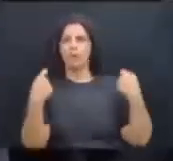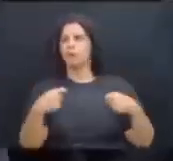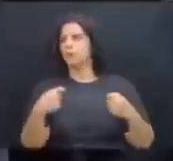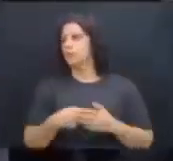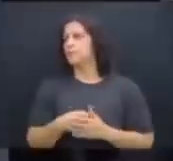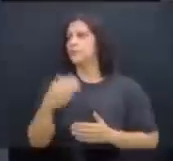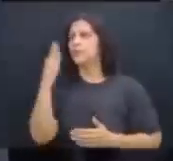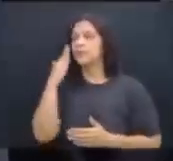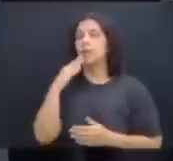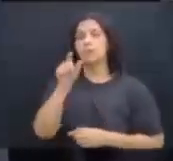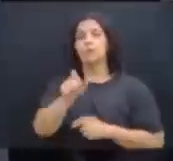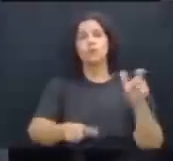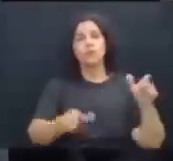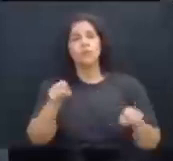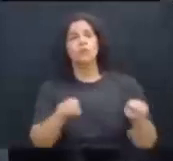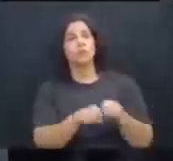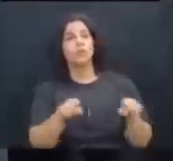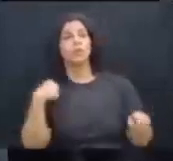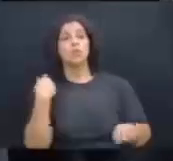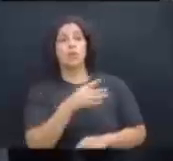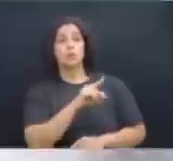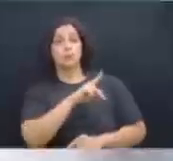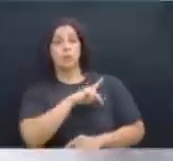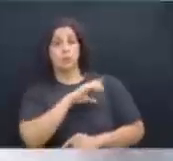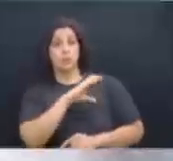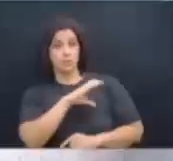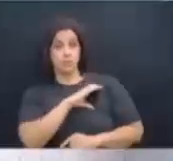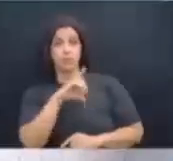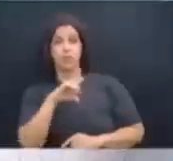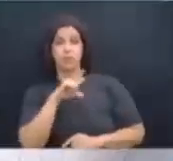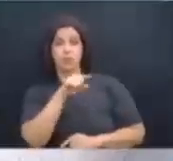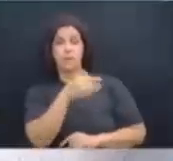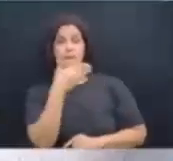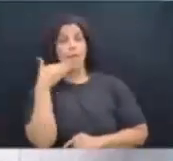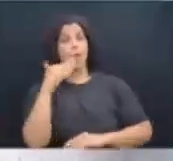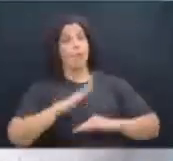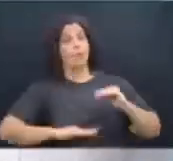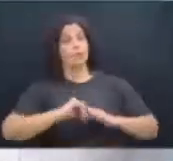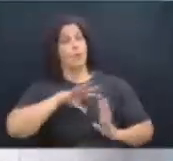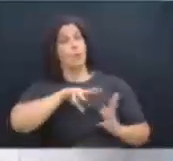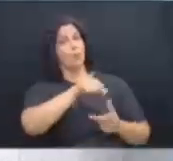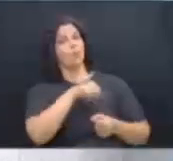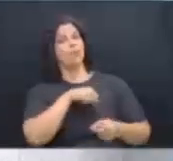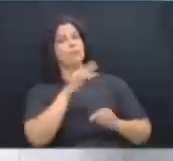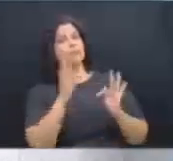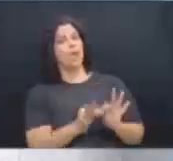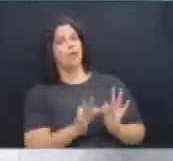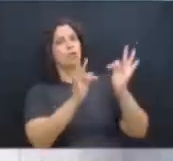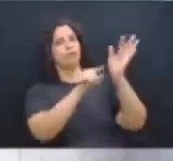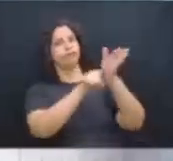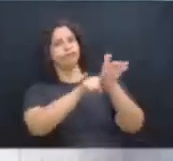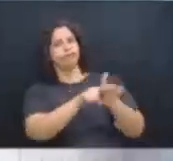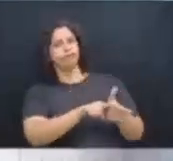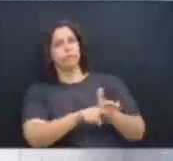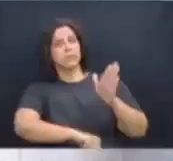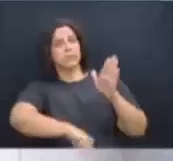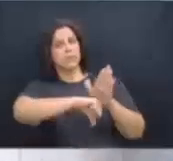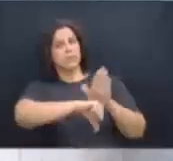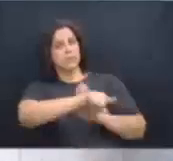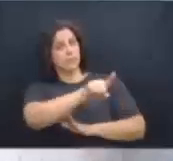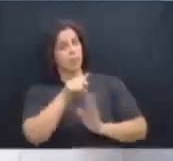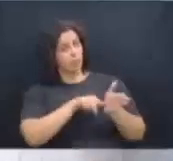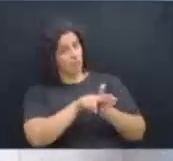Saibam os senhores que nós temos na polícia civil o que há de melhor no mundo para investigar. Bandido.